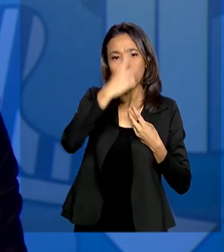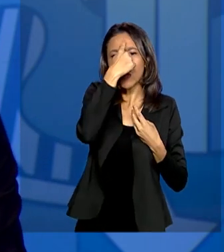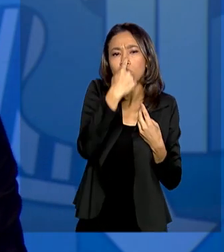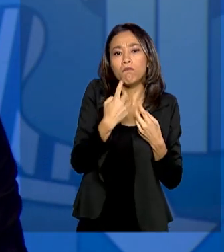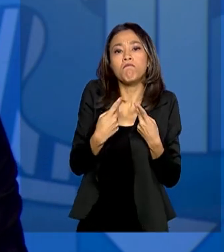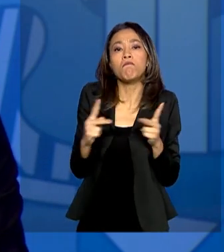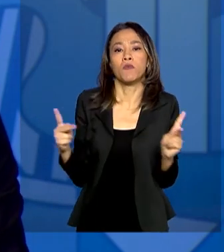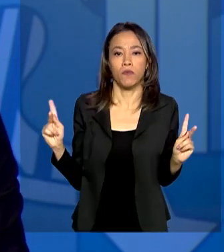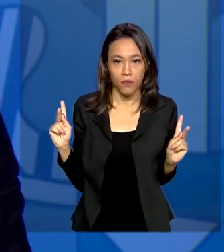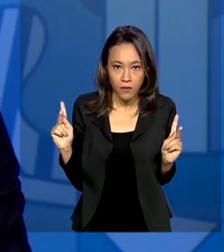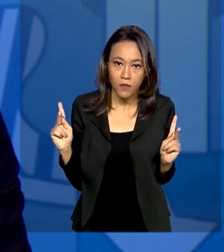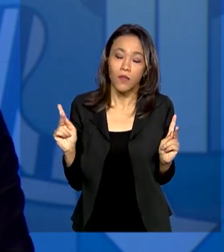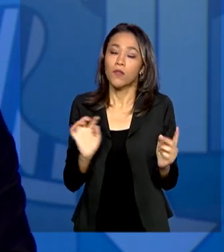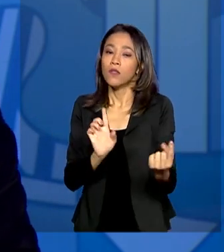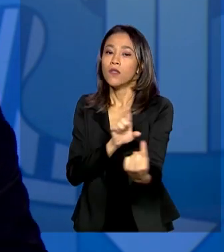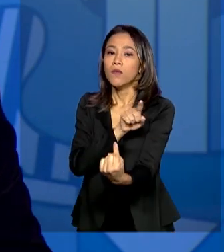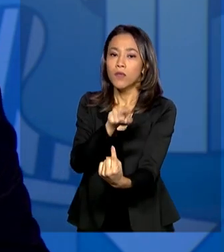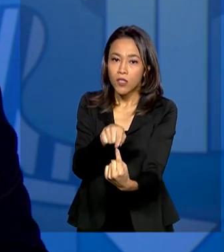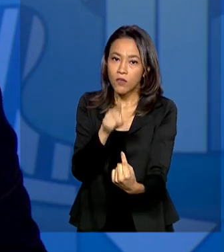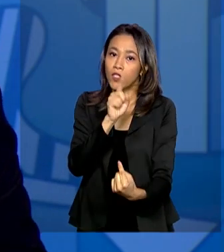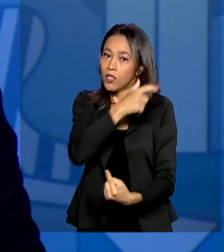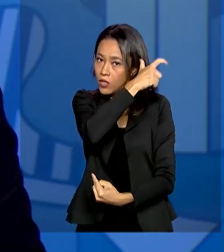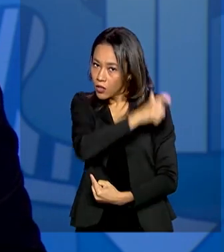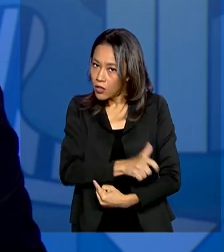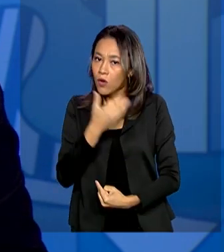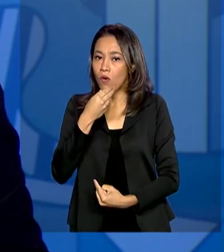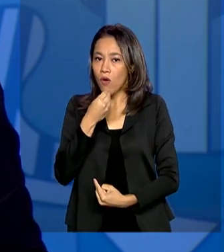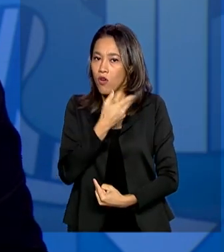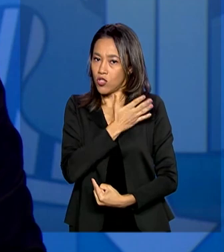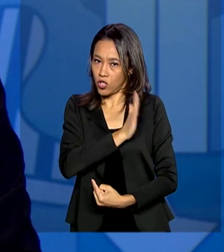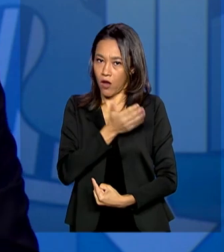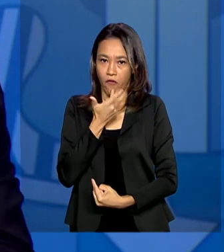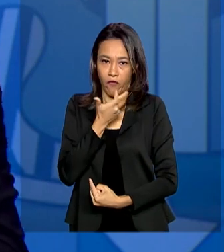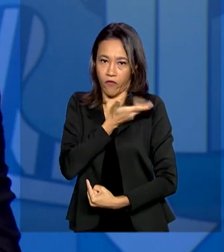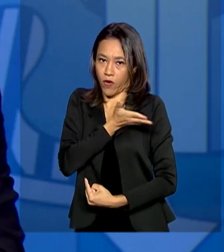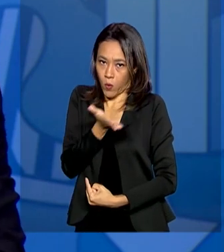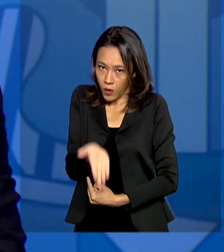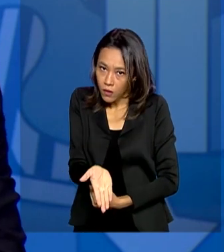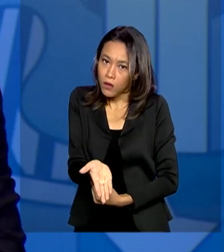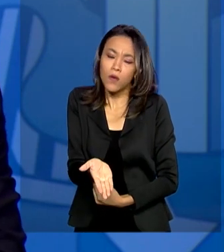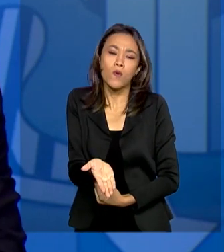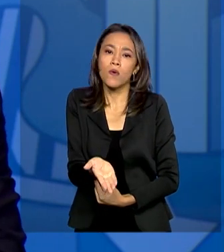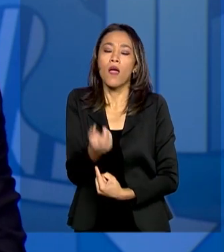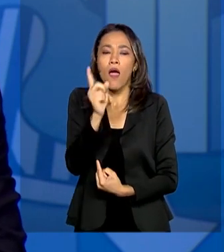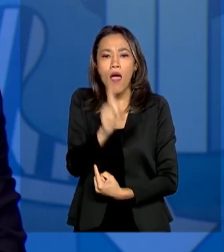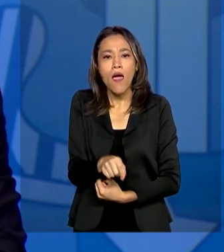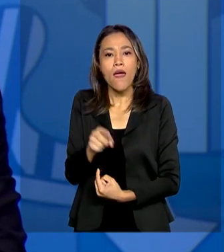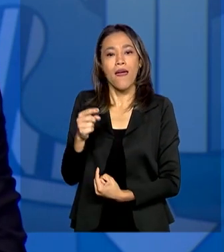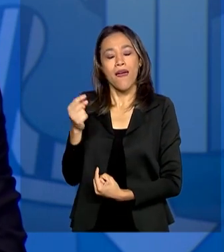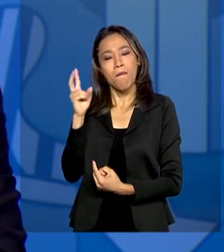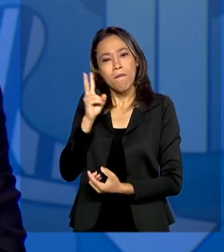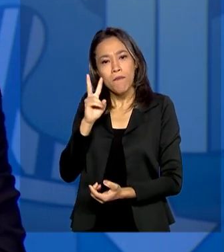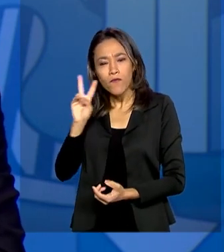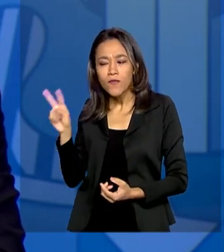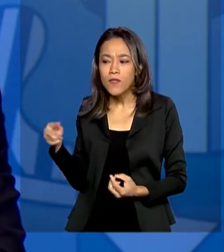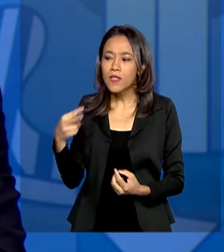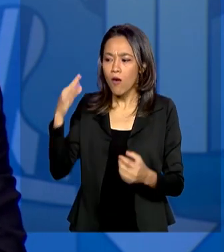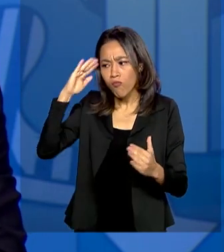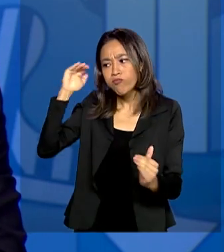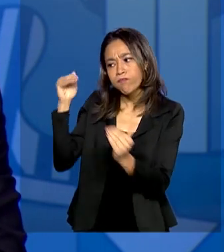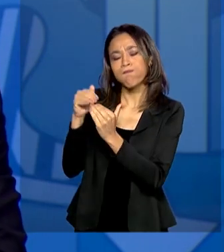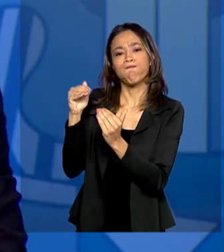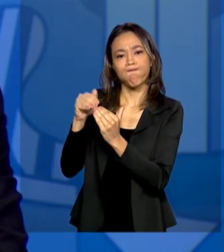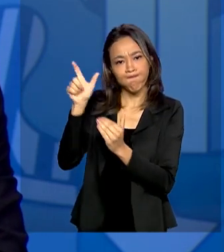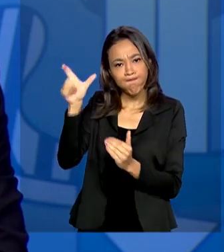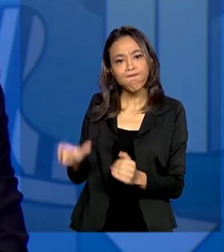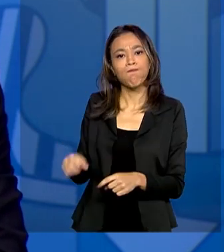intuito, como o Marcelo Guaranis falou no início. E que é a visão do nosso ministro Paulo Guedes de preservar